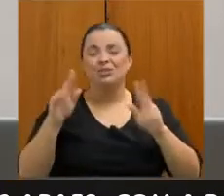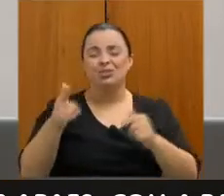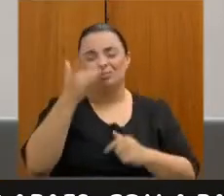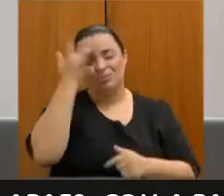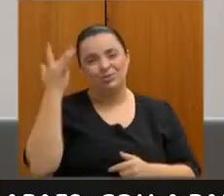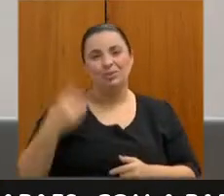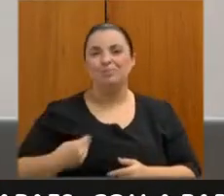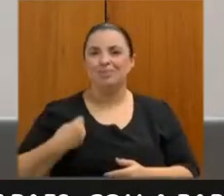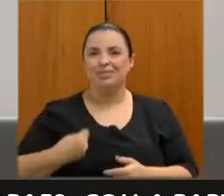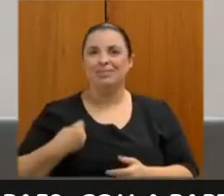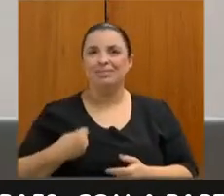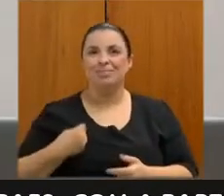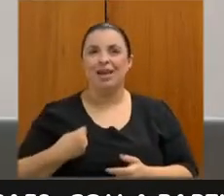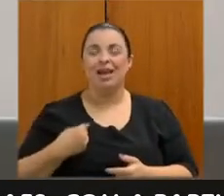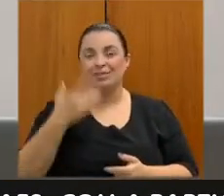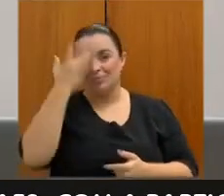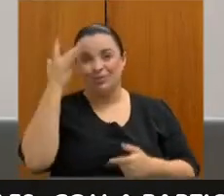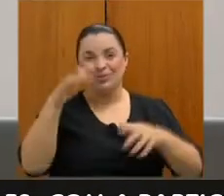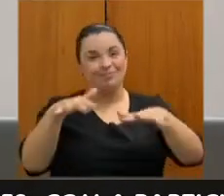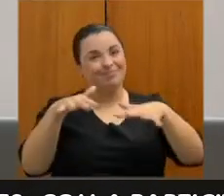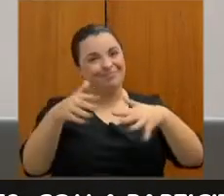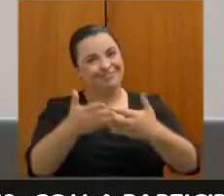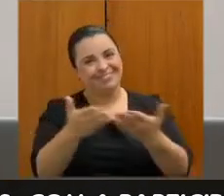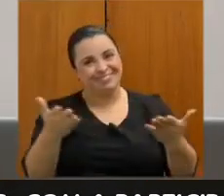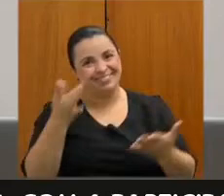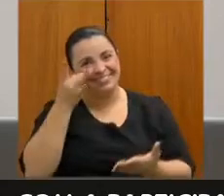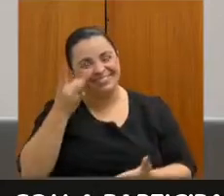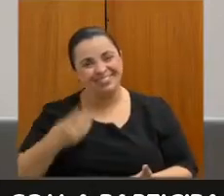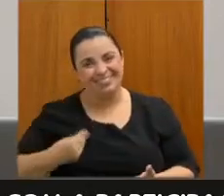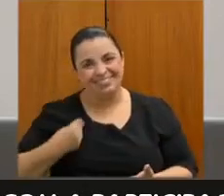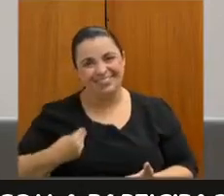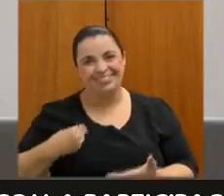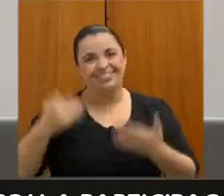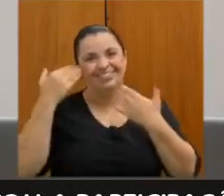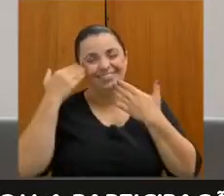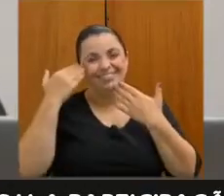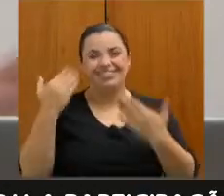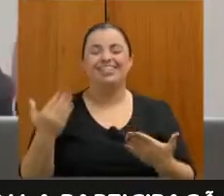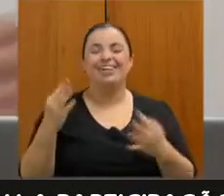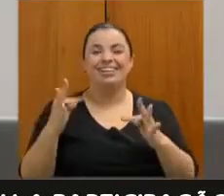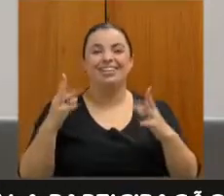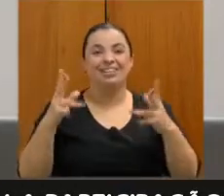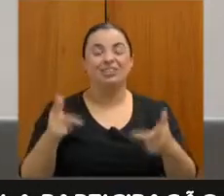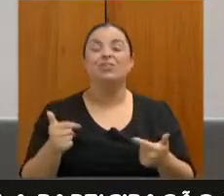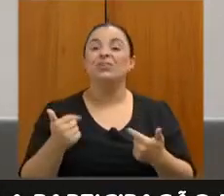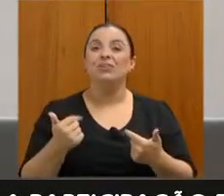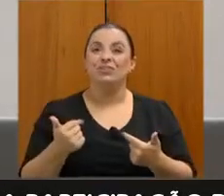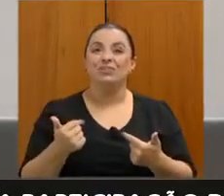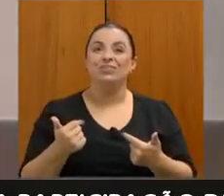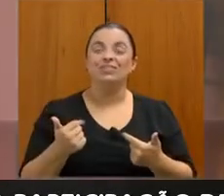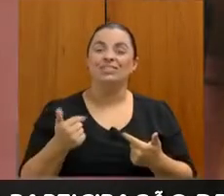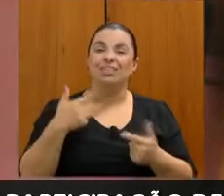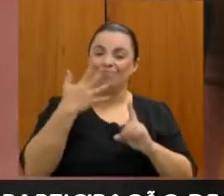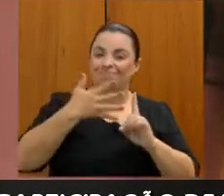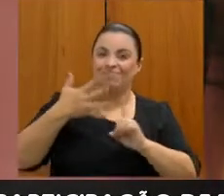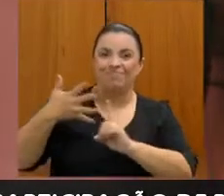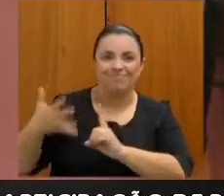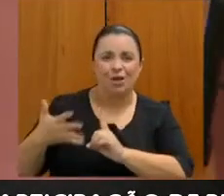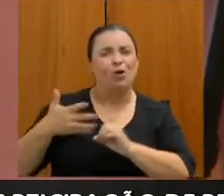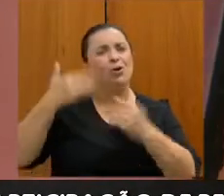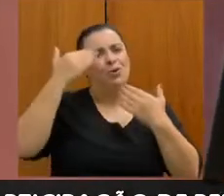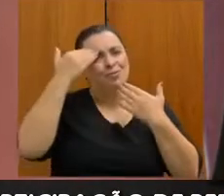nossa seleta plateia aqui presente nessa tarde. Muito obrigado a todos aqueles que fizeram o uso da palavra.